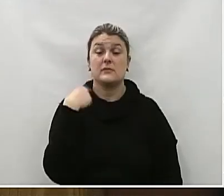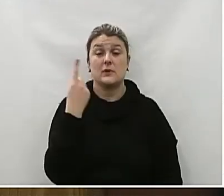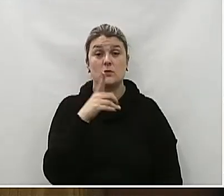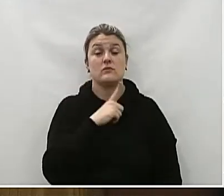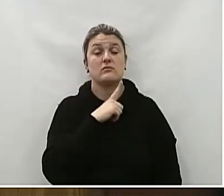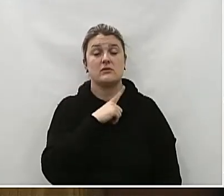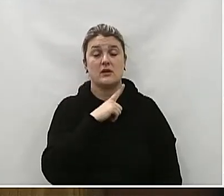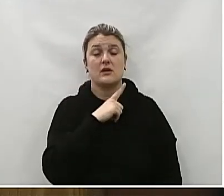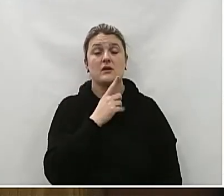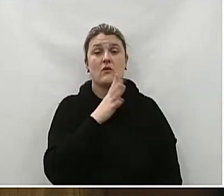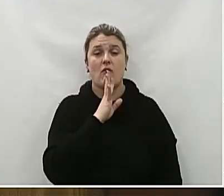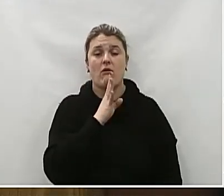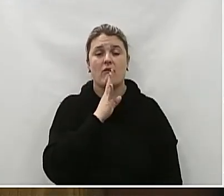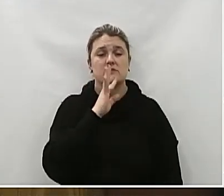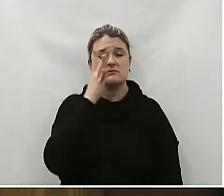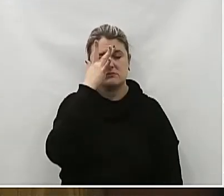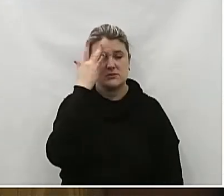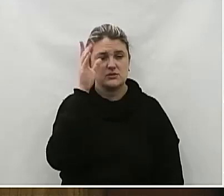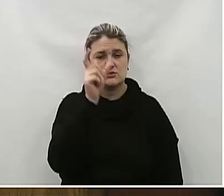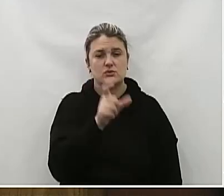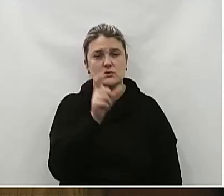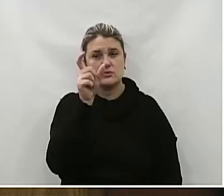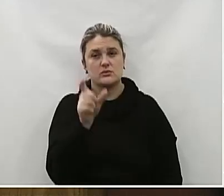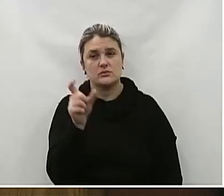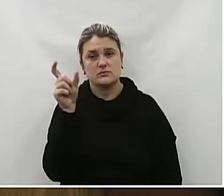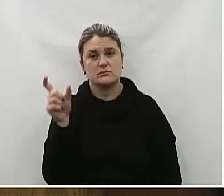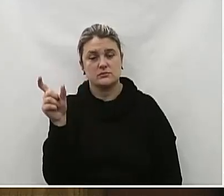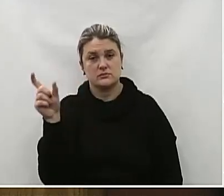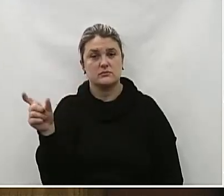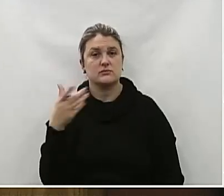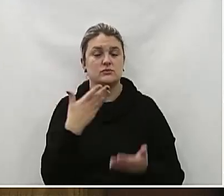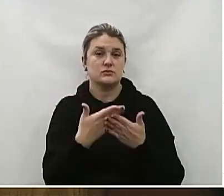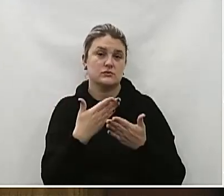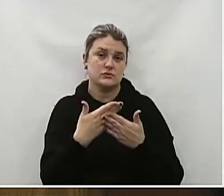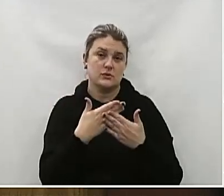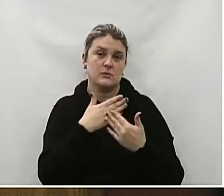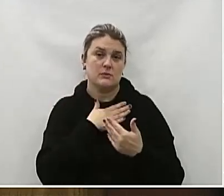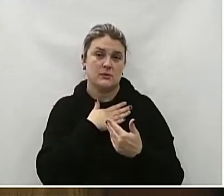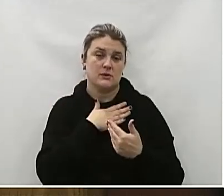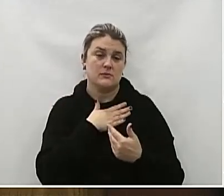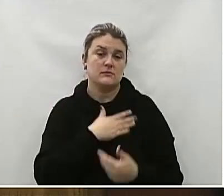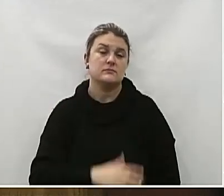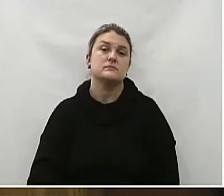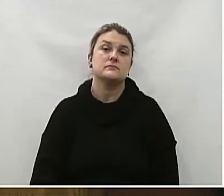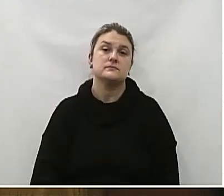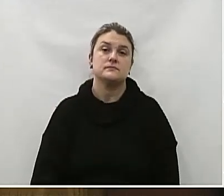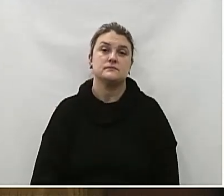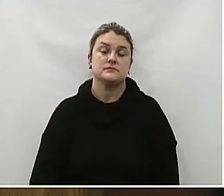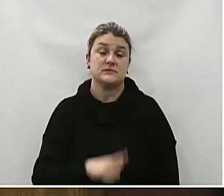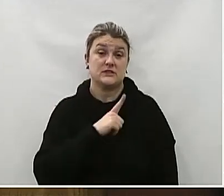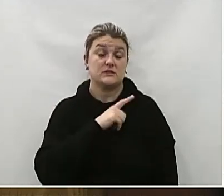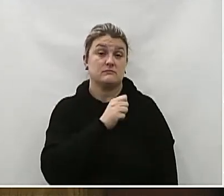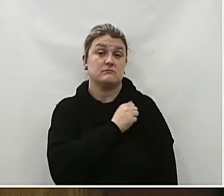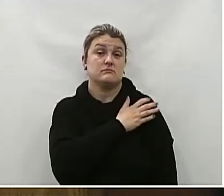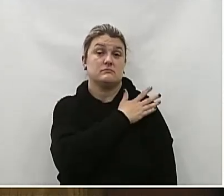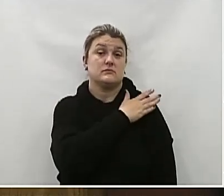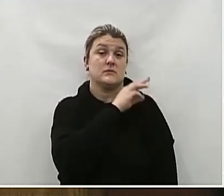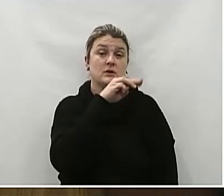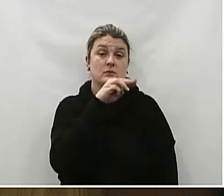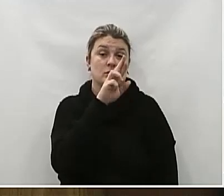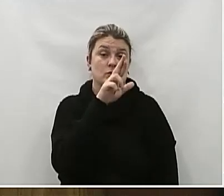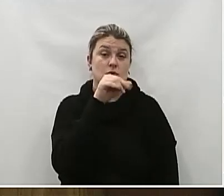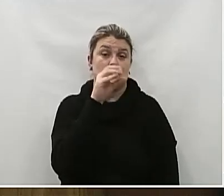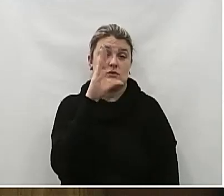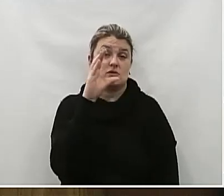Gruchowski E os militares Pertencentes Ao Pelotão Rotam Sargento Everton Lott Flarezo Sargento Muro Sérgio